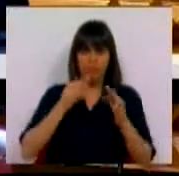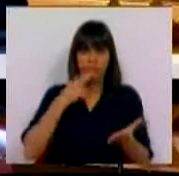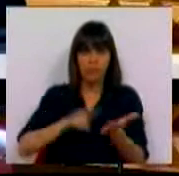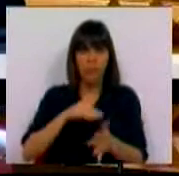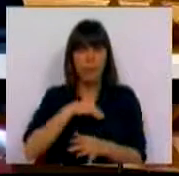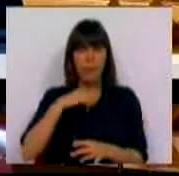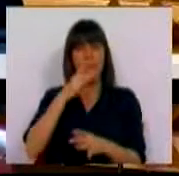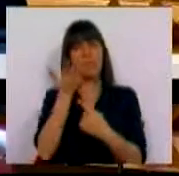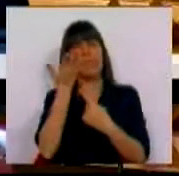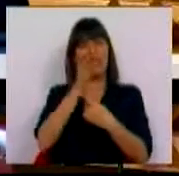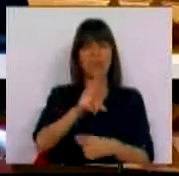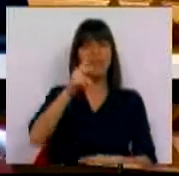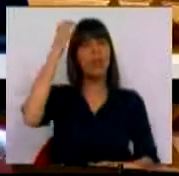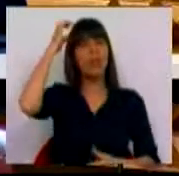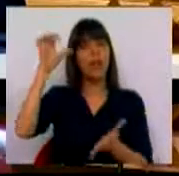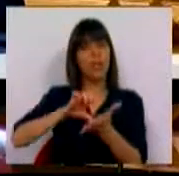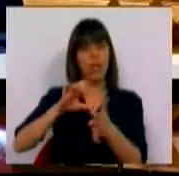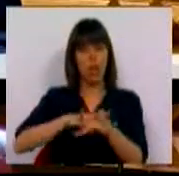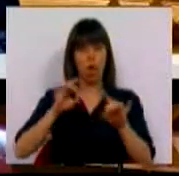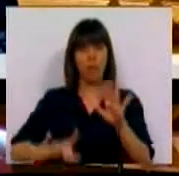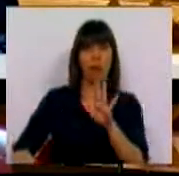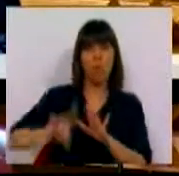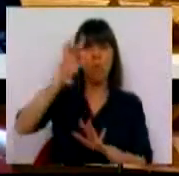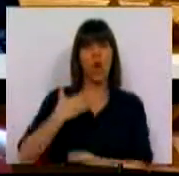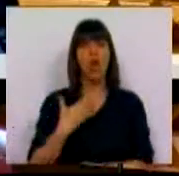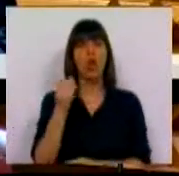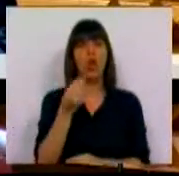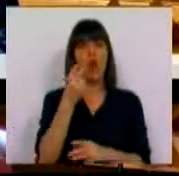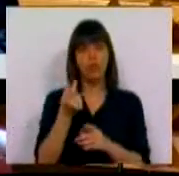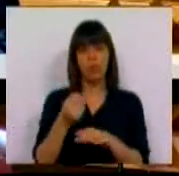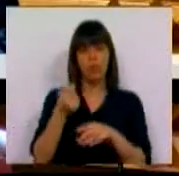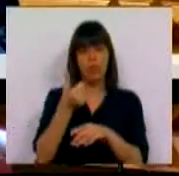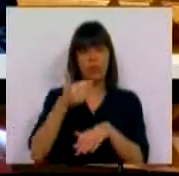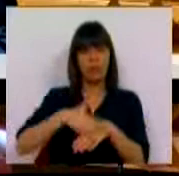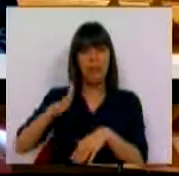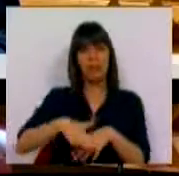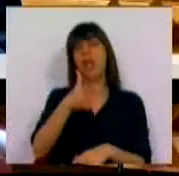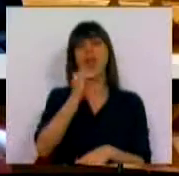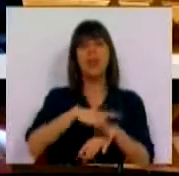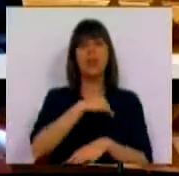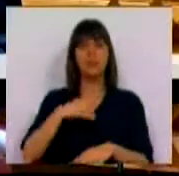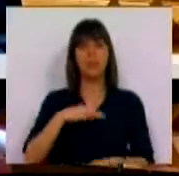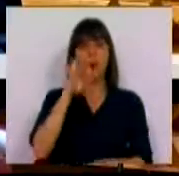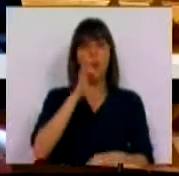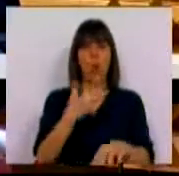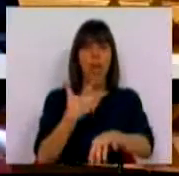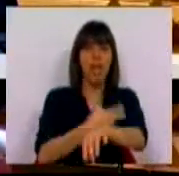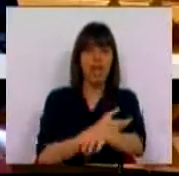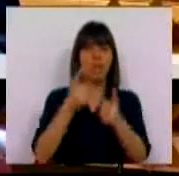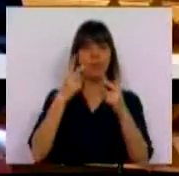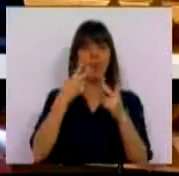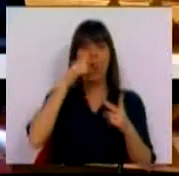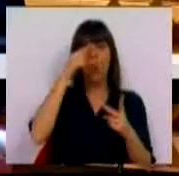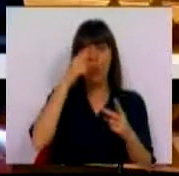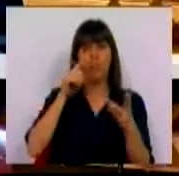Em Vila Real, para dar um exemplo, no Centro Hospitalar Trás-os-Montes e Alto Douro, saíram recentemente 12 clínicos, 8 anestesistas, 2